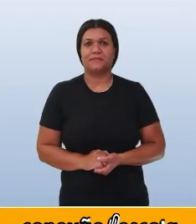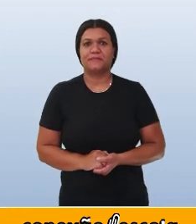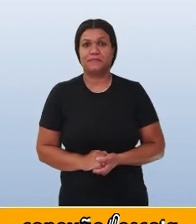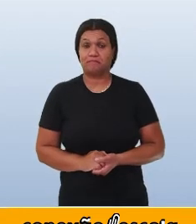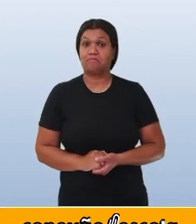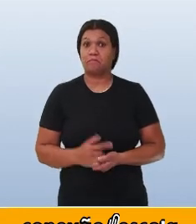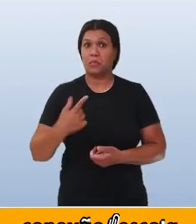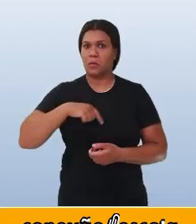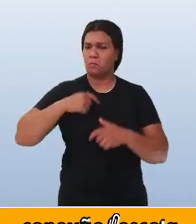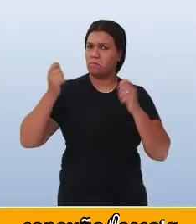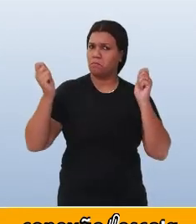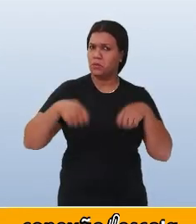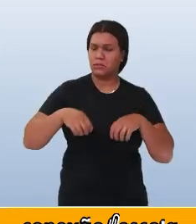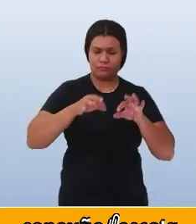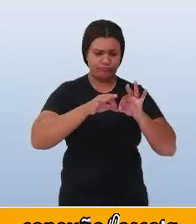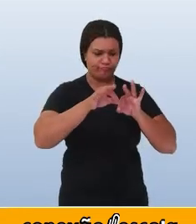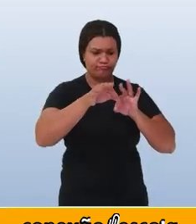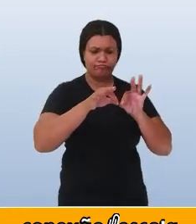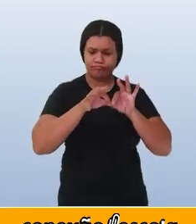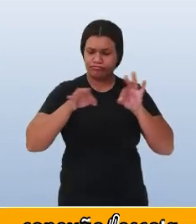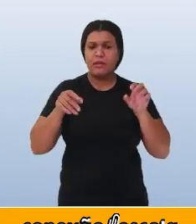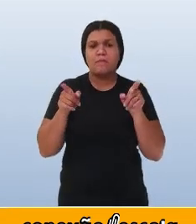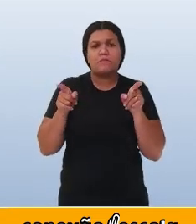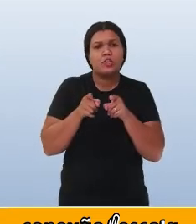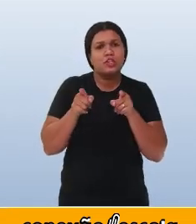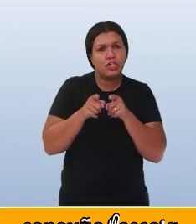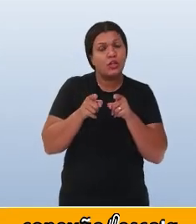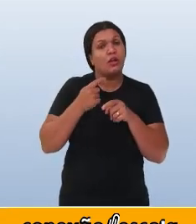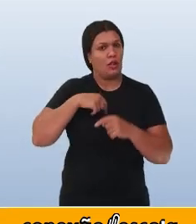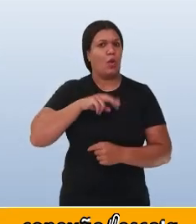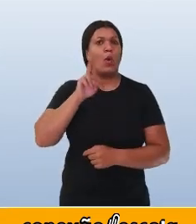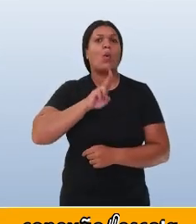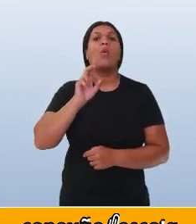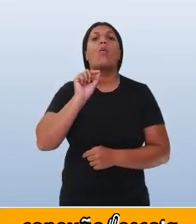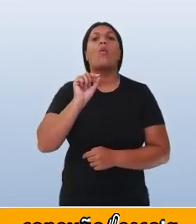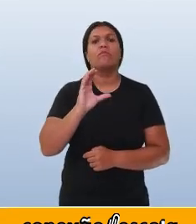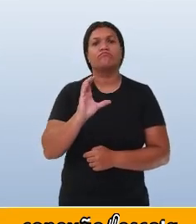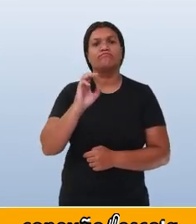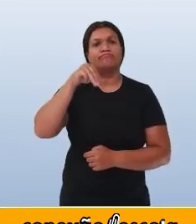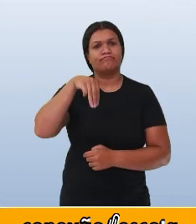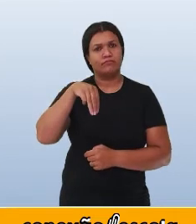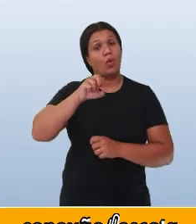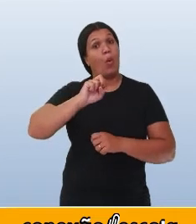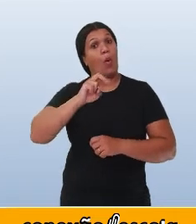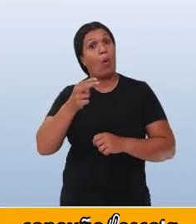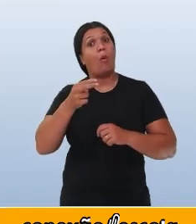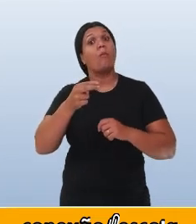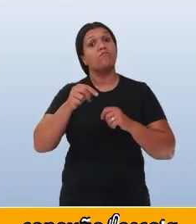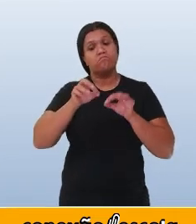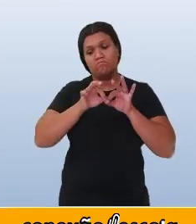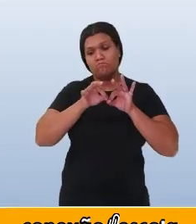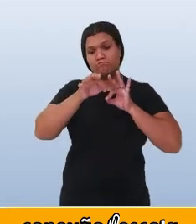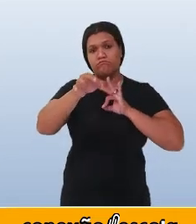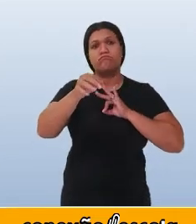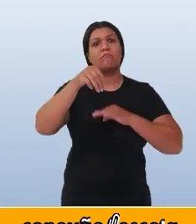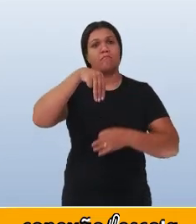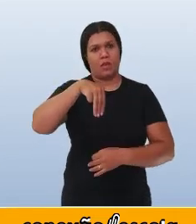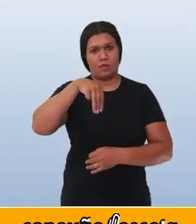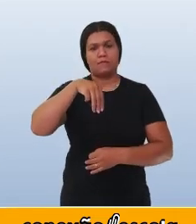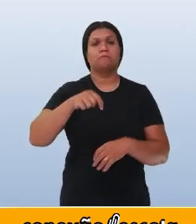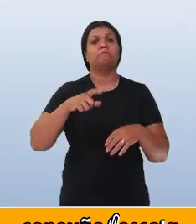Para medidas menores, usamos o centímetro, ou o metro. Já para